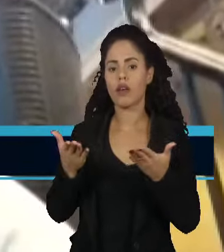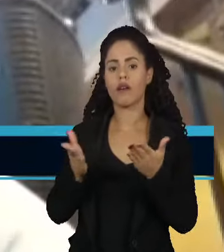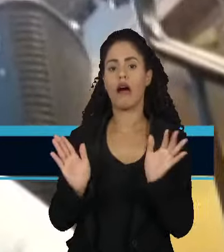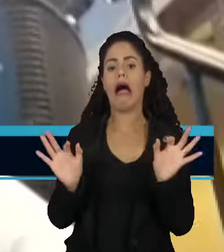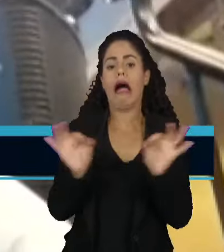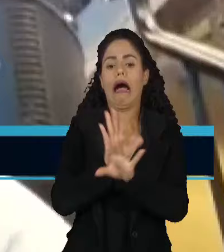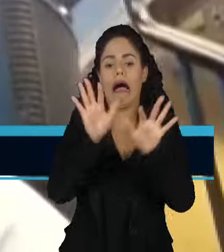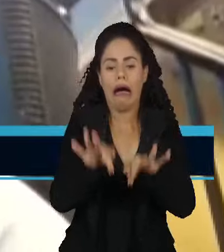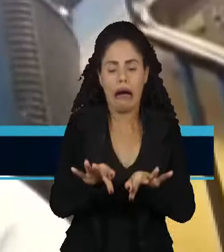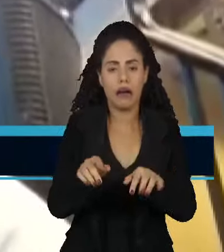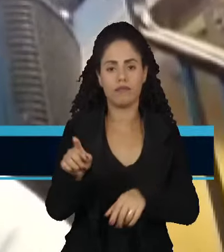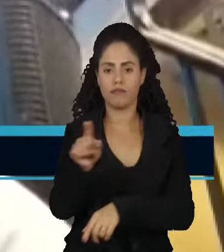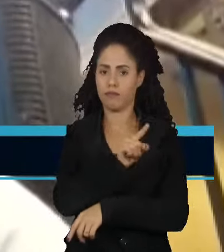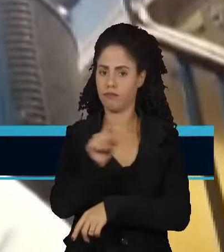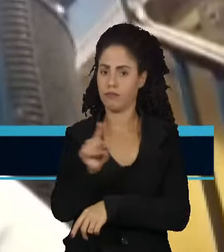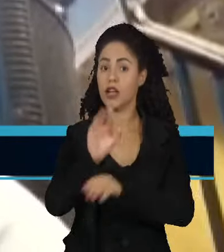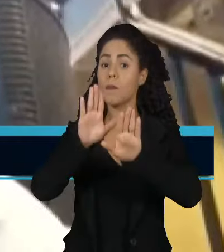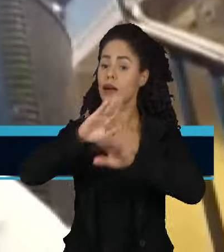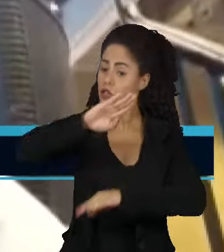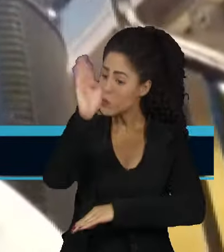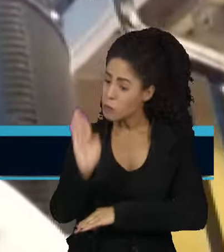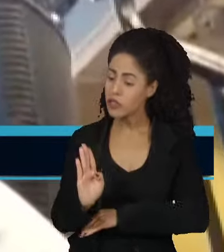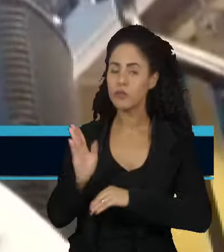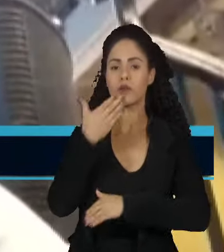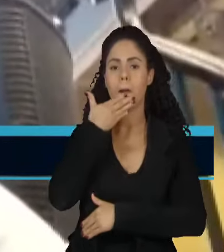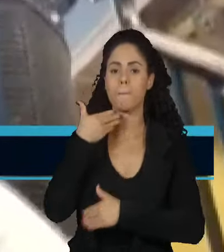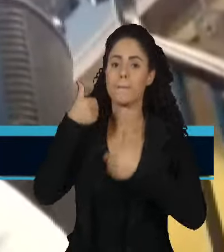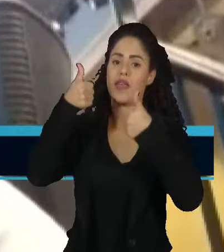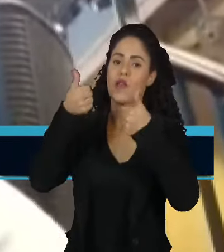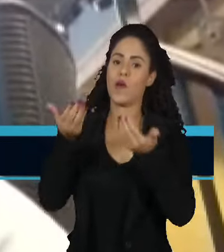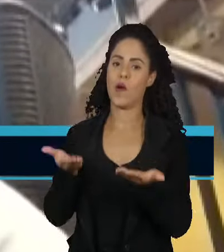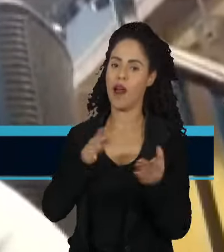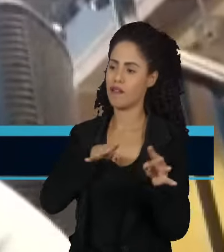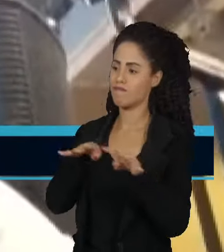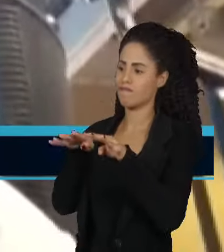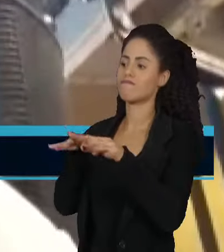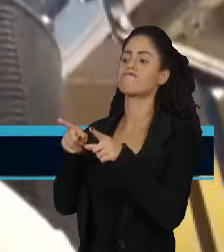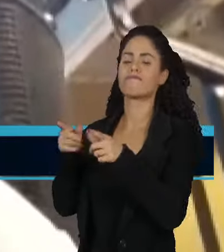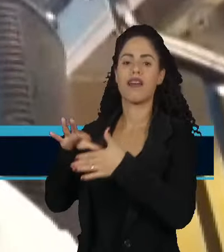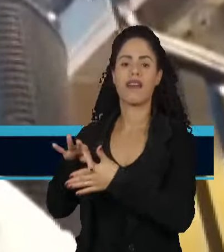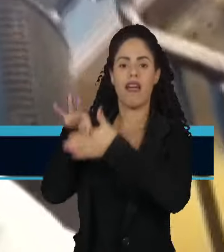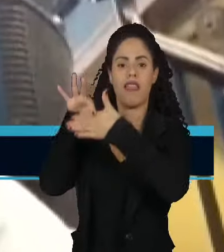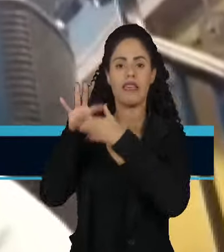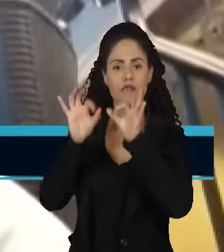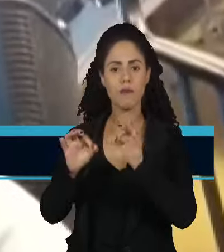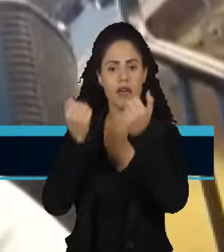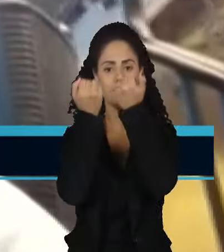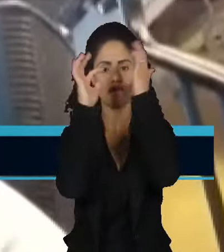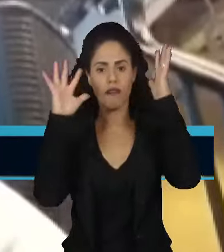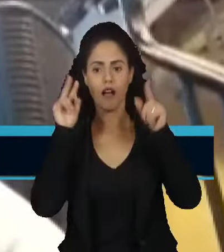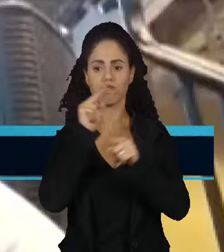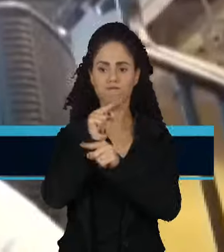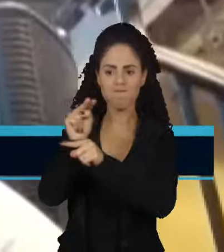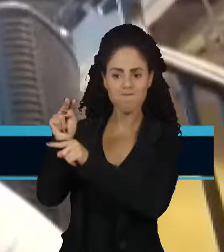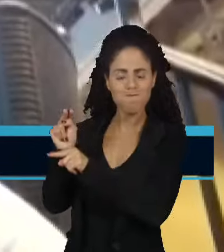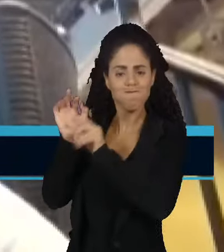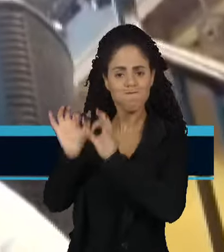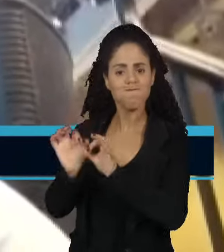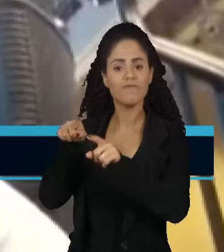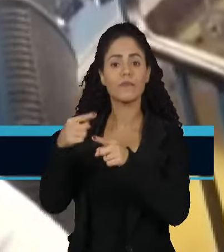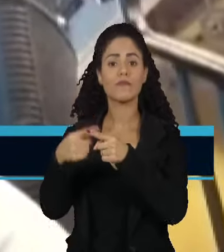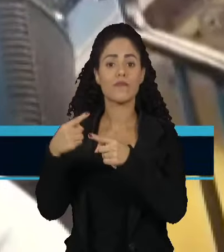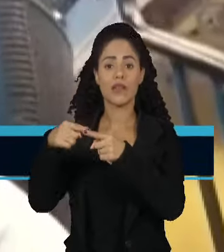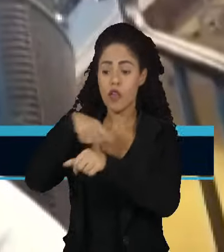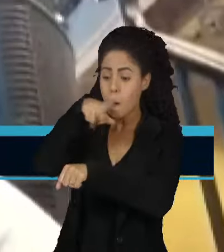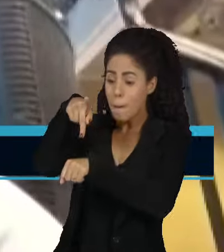mundo, mas o Brasil poderia estar numa condição melhor de liderança, uma vez que o país